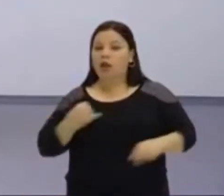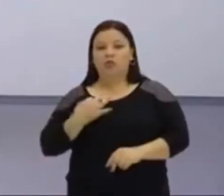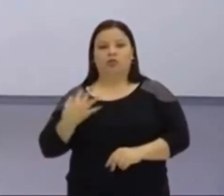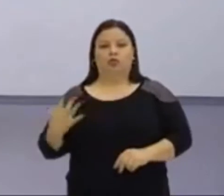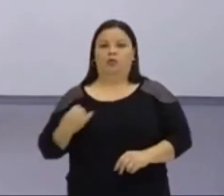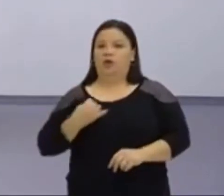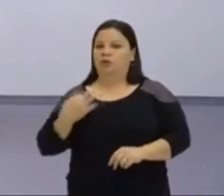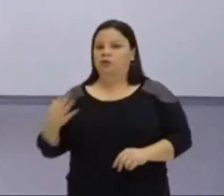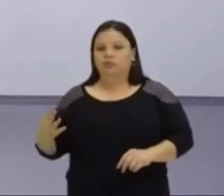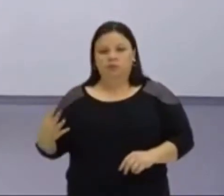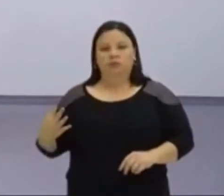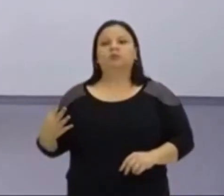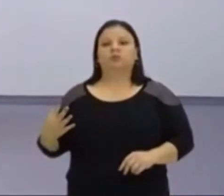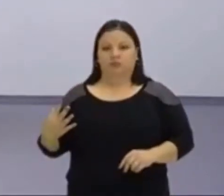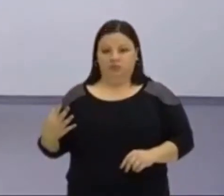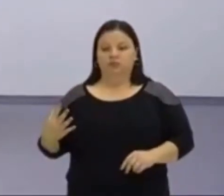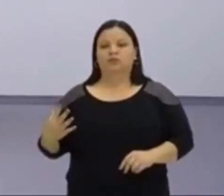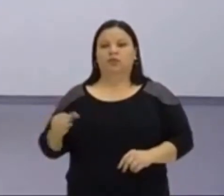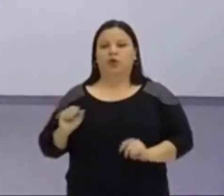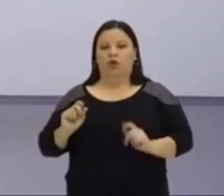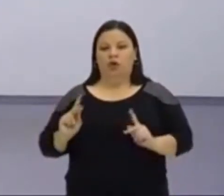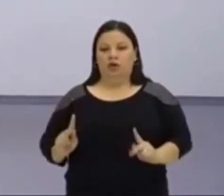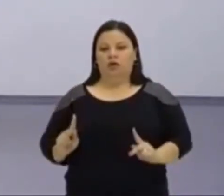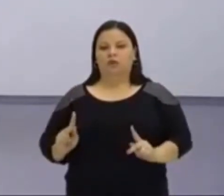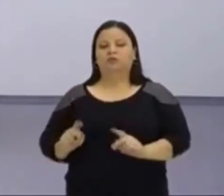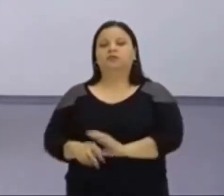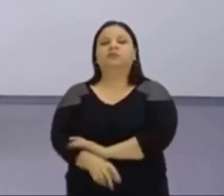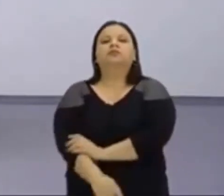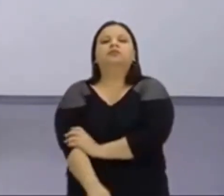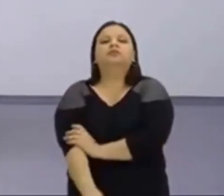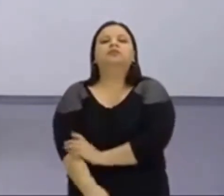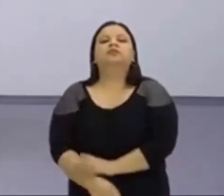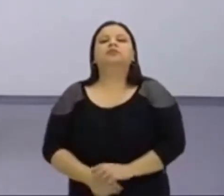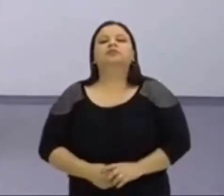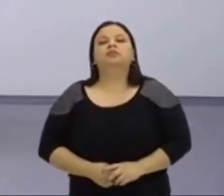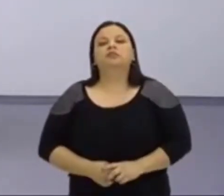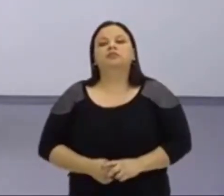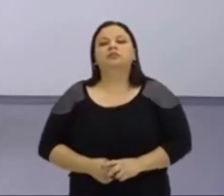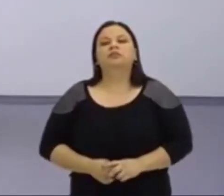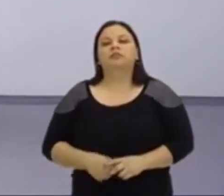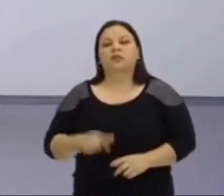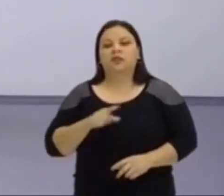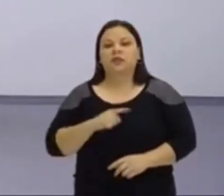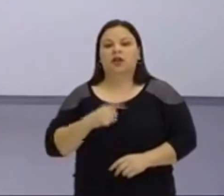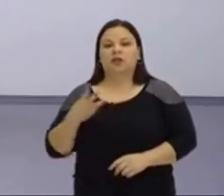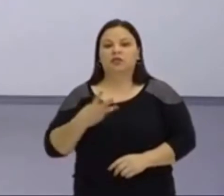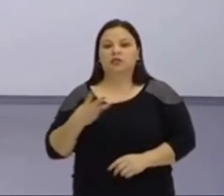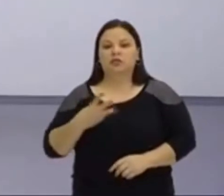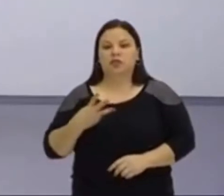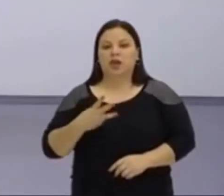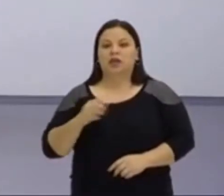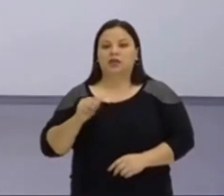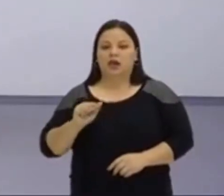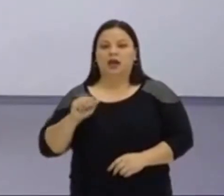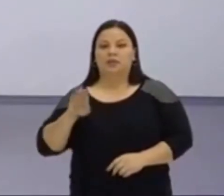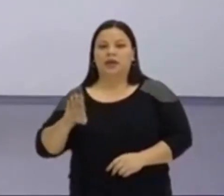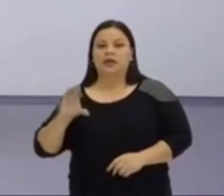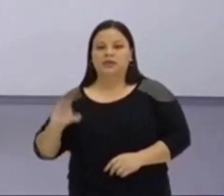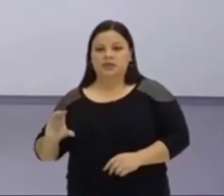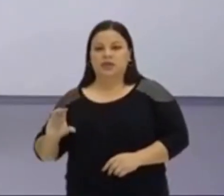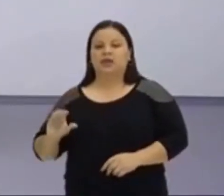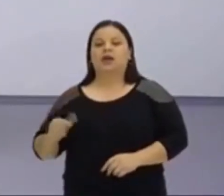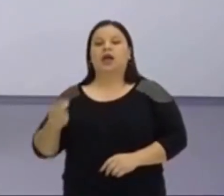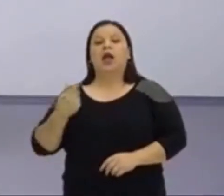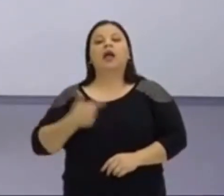mas uma função incompleta, certo? Se tem os três, função é completa, então a gente consegue analisar. E agora a gente vai analisar